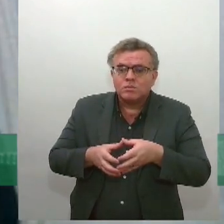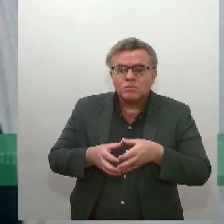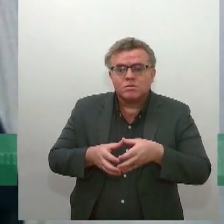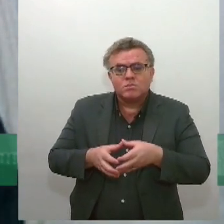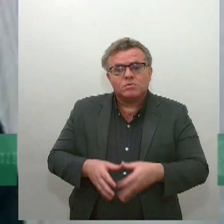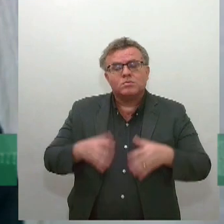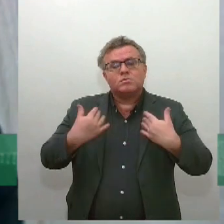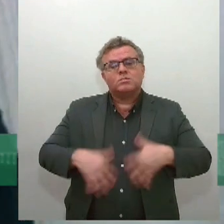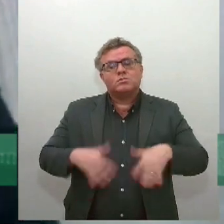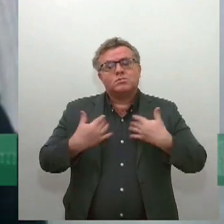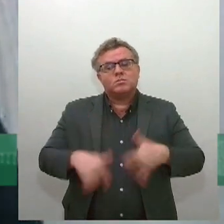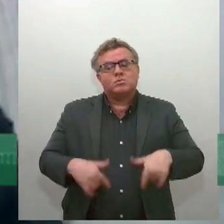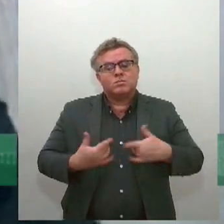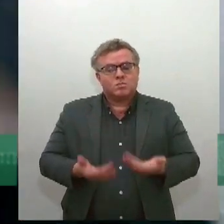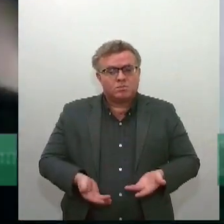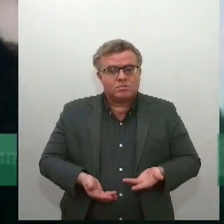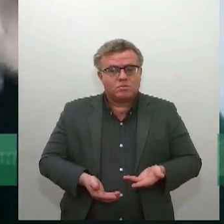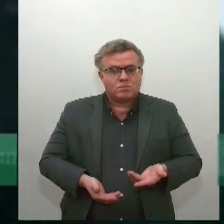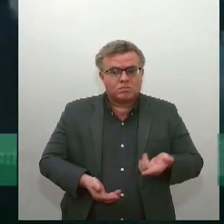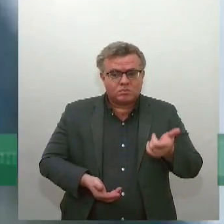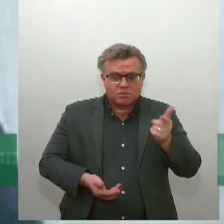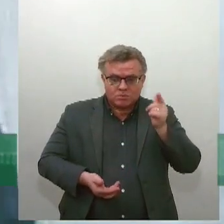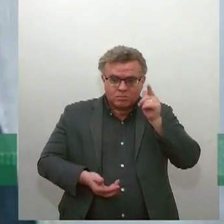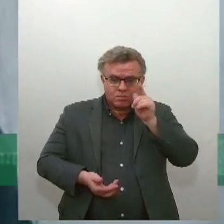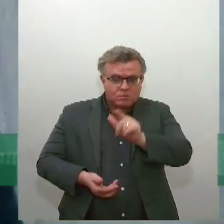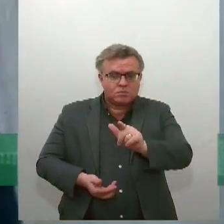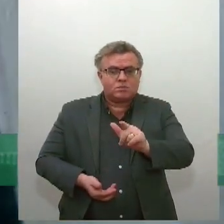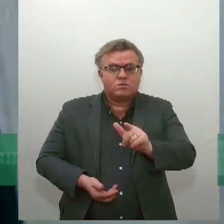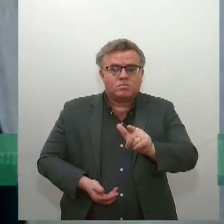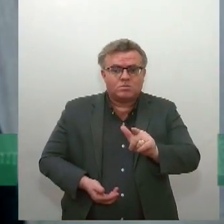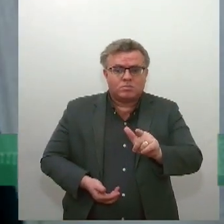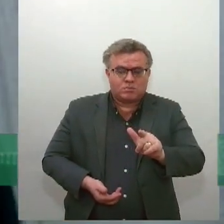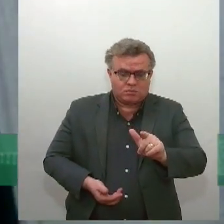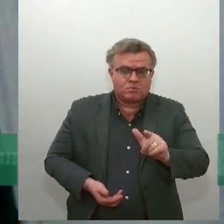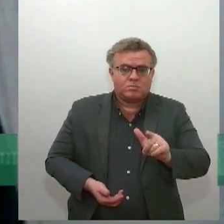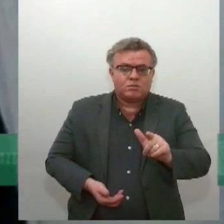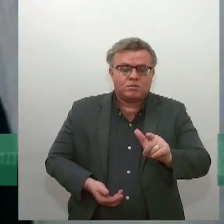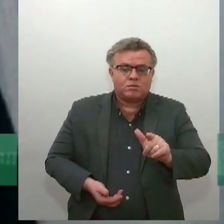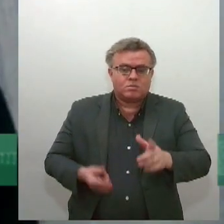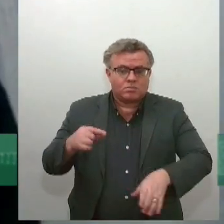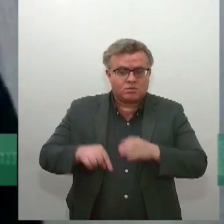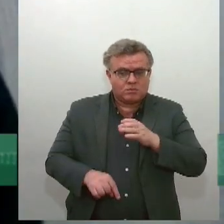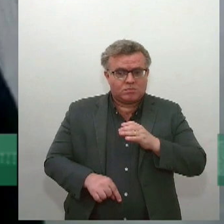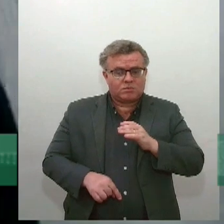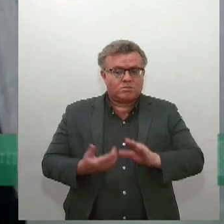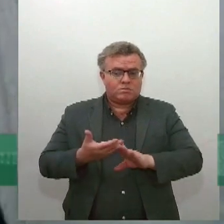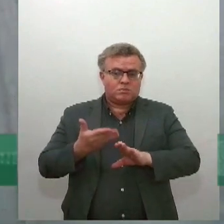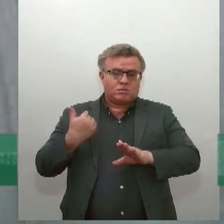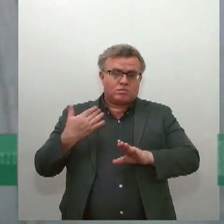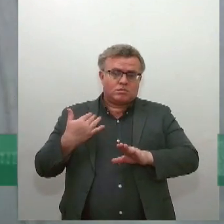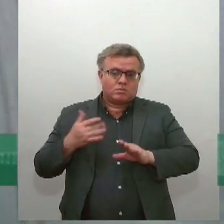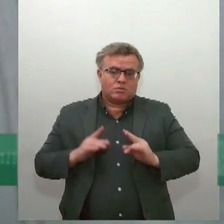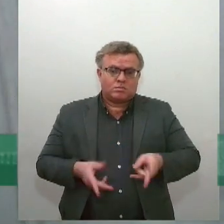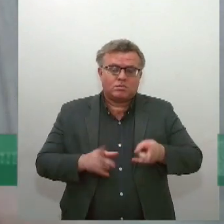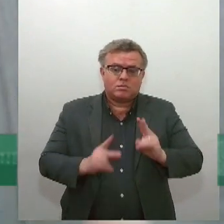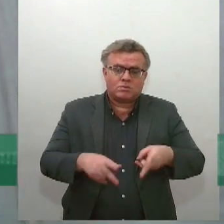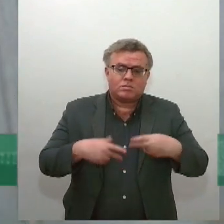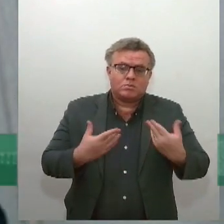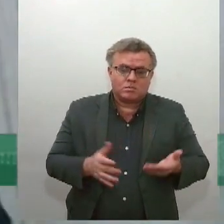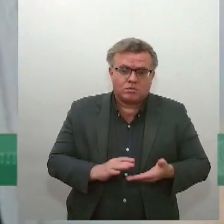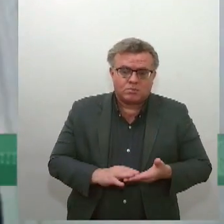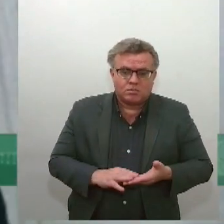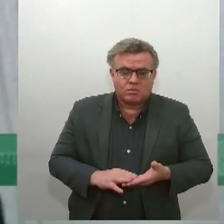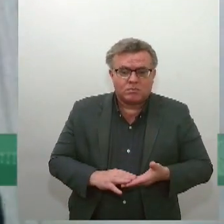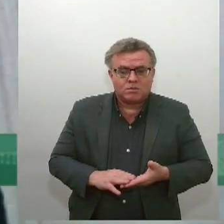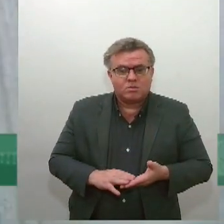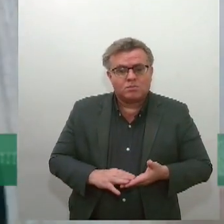casos que vêm de instâncias anteriores, e ele funciona como um grau de revisão. Porque